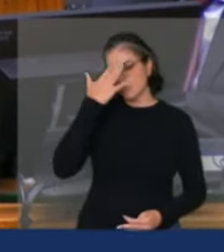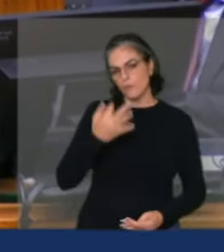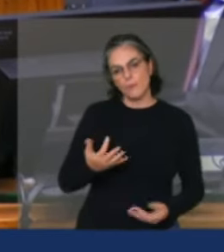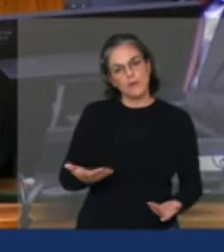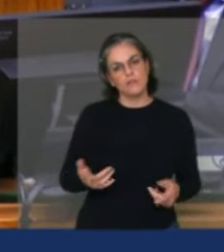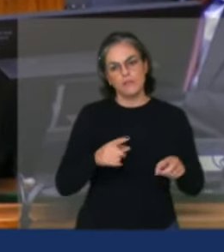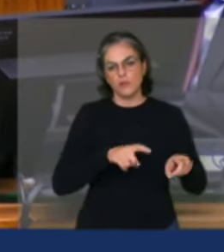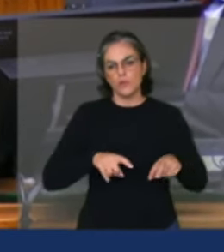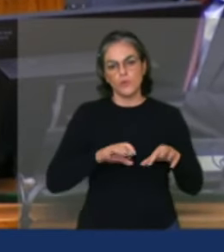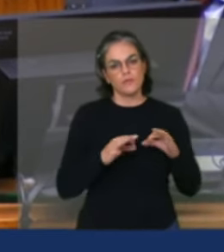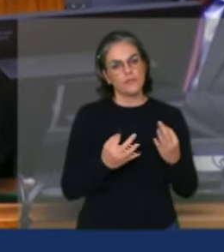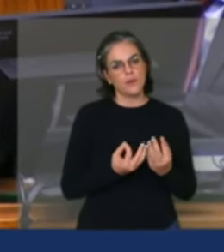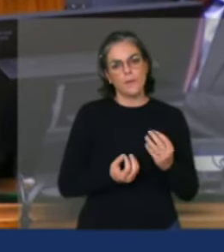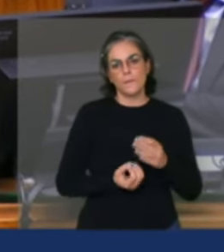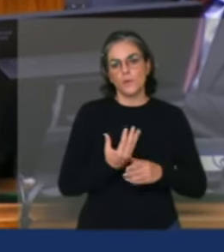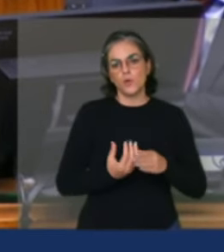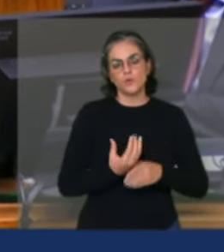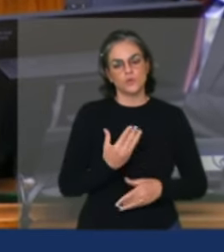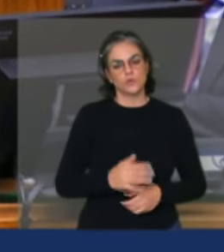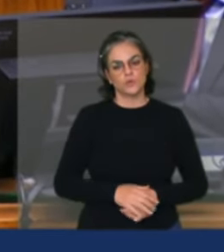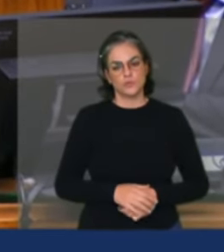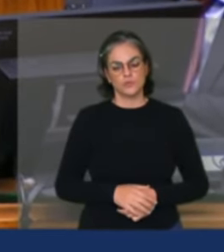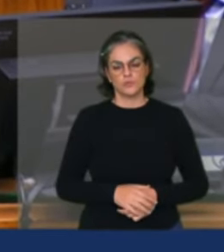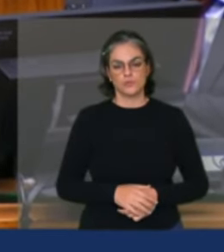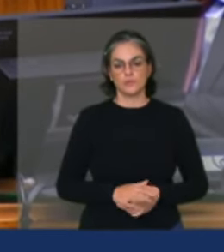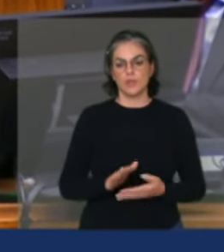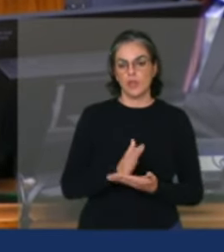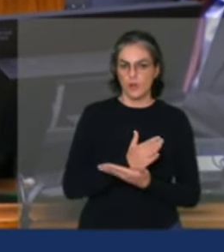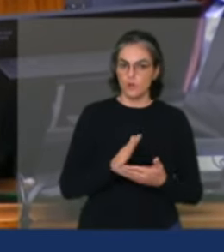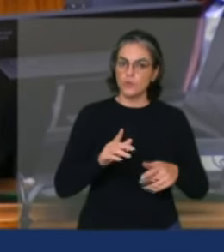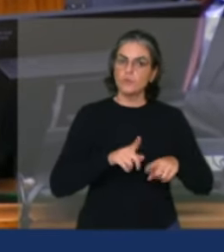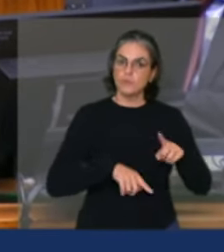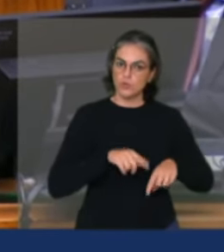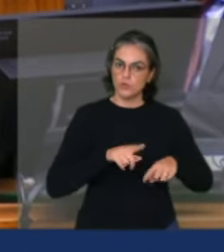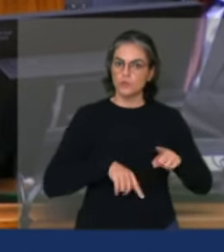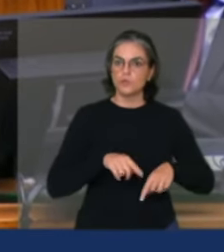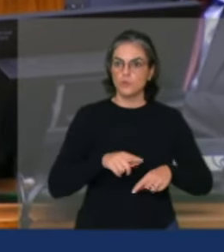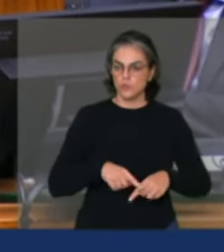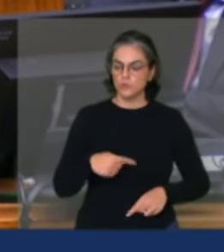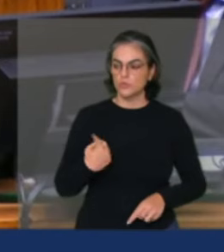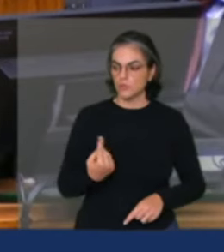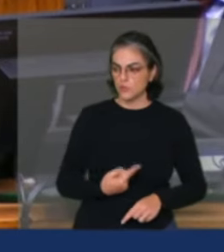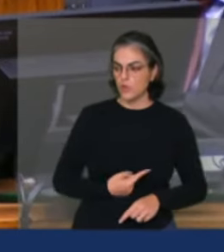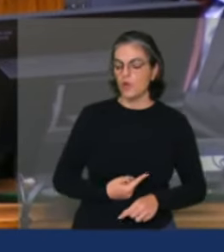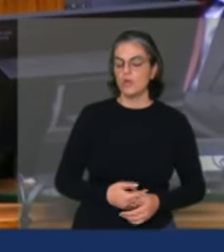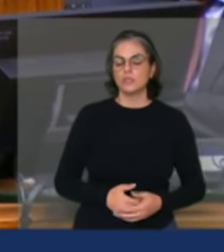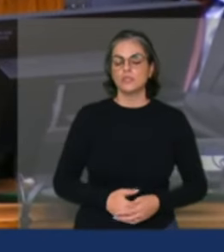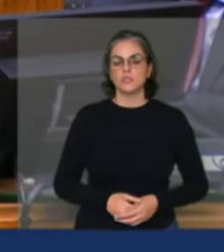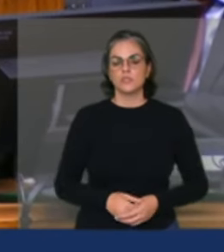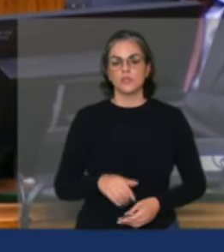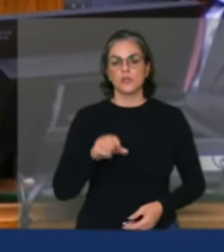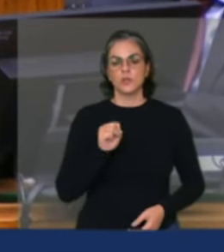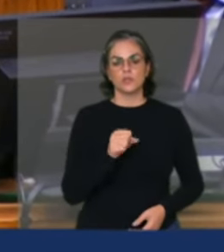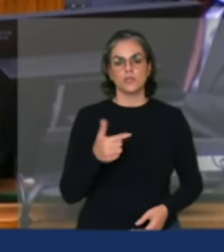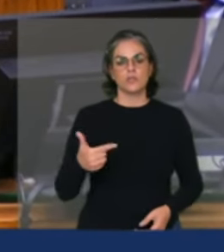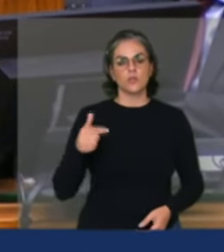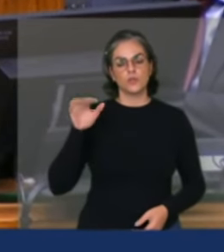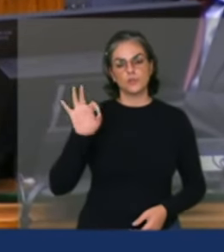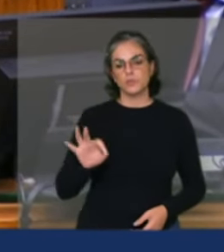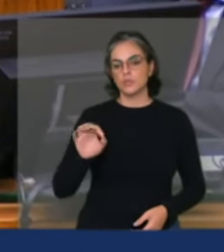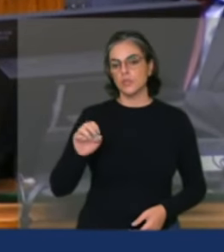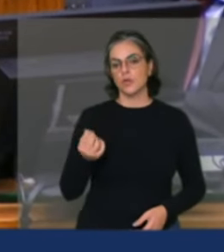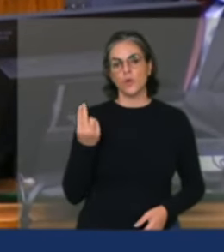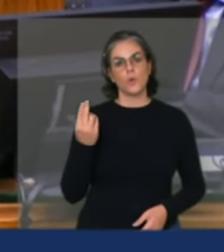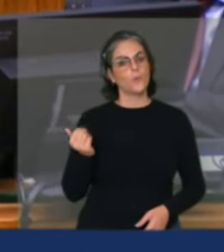mais de 70 alguns produtos nós chegamos prezado presidente a 82% ou mais